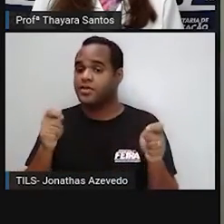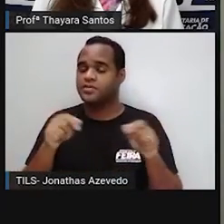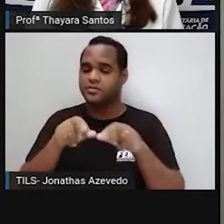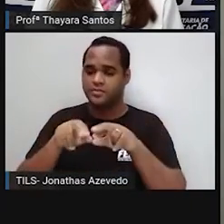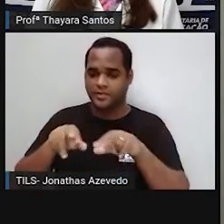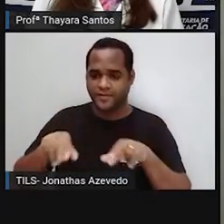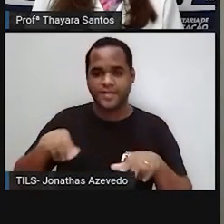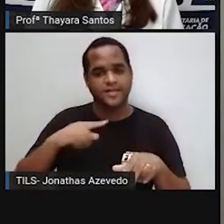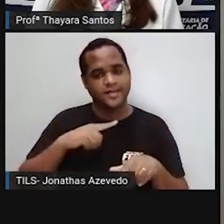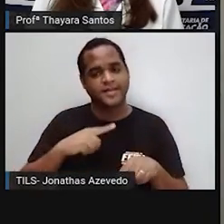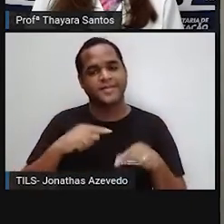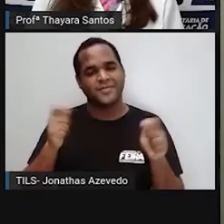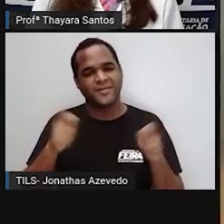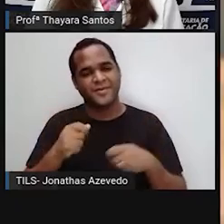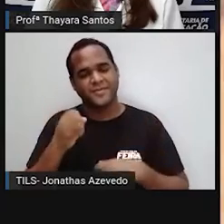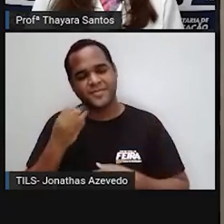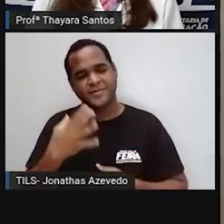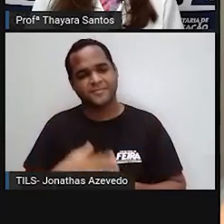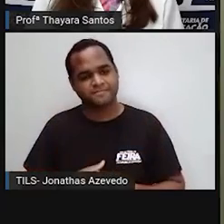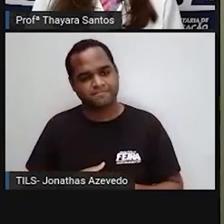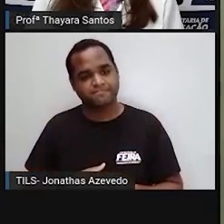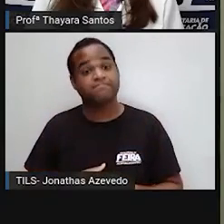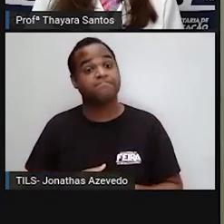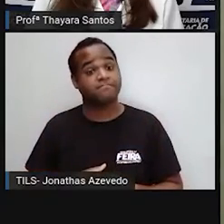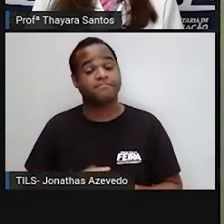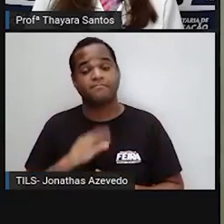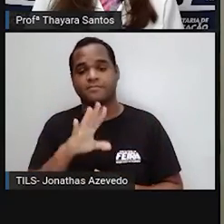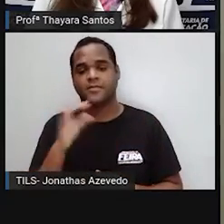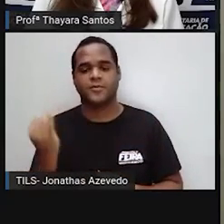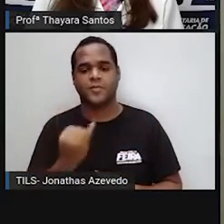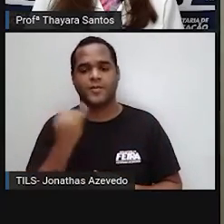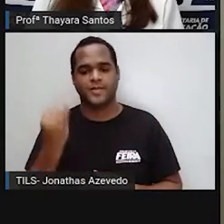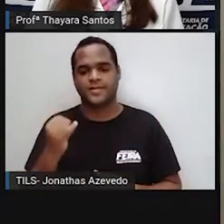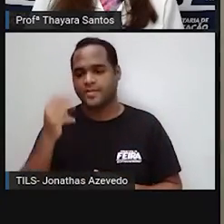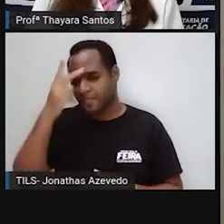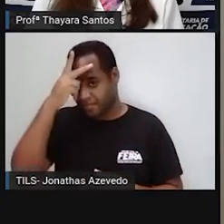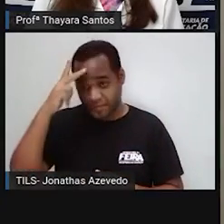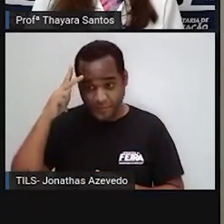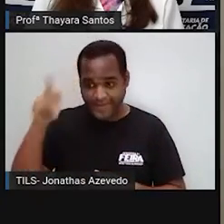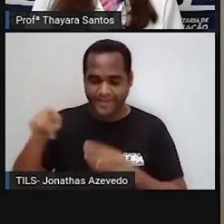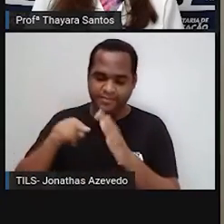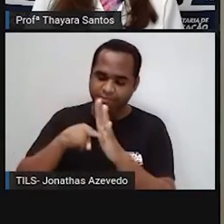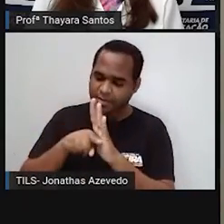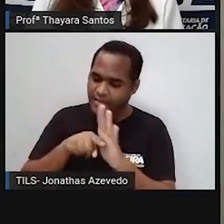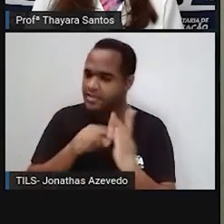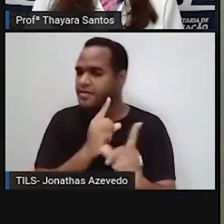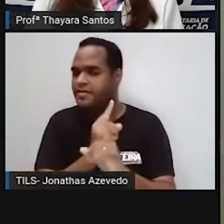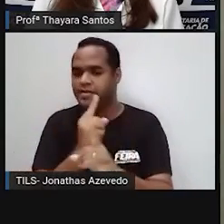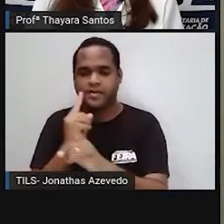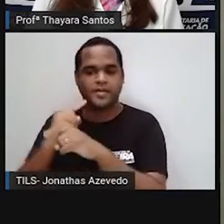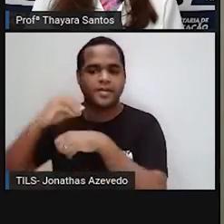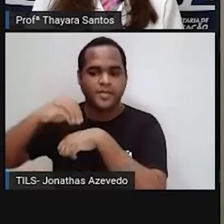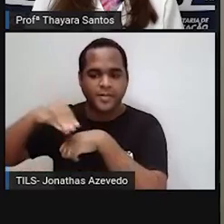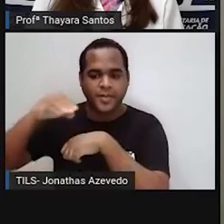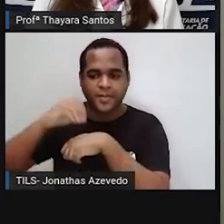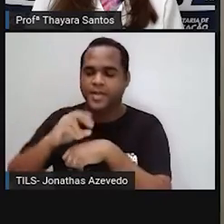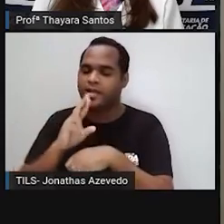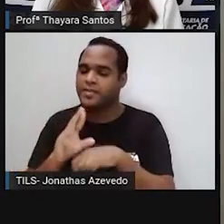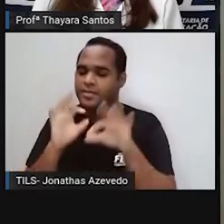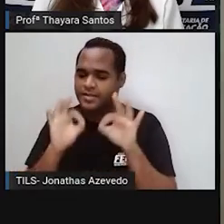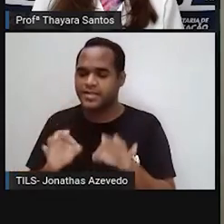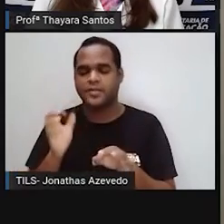a cadeia alimentar. Por isso, a importância dos pesquisadores estarem trazendo essas respostas, para a gente estar